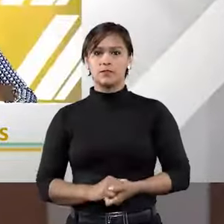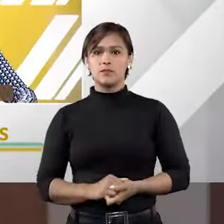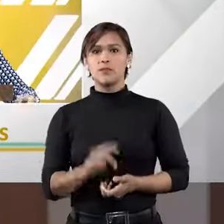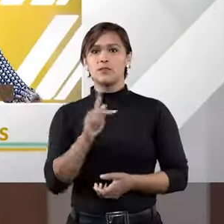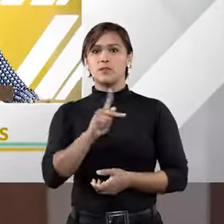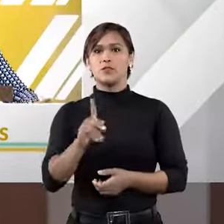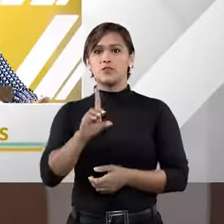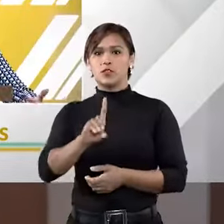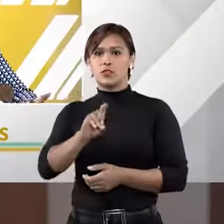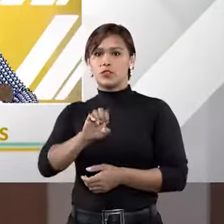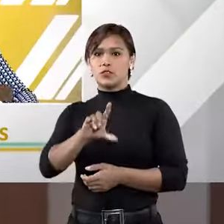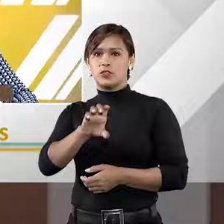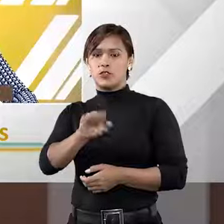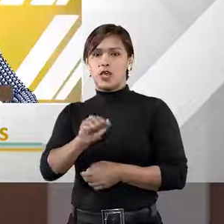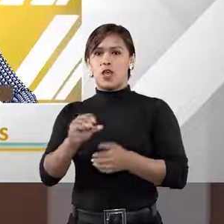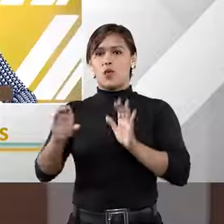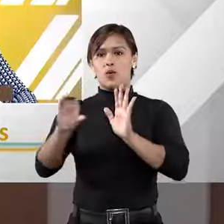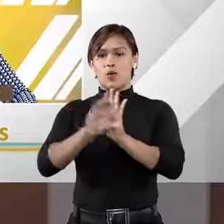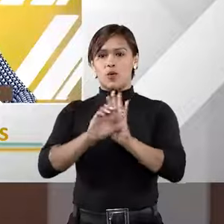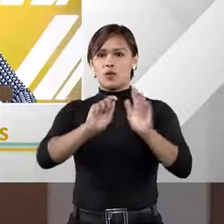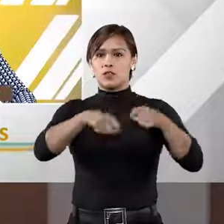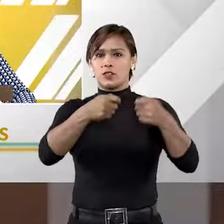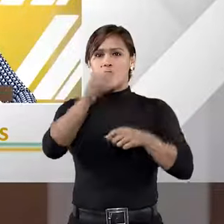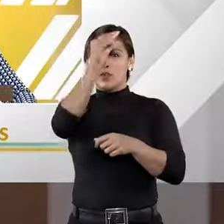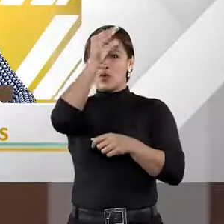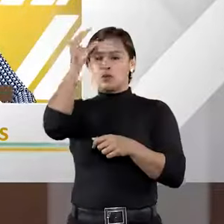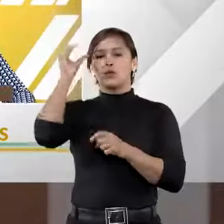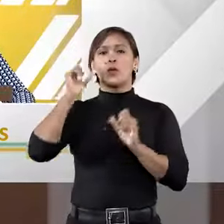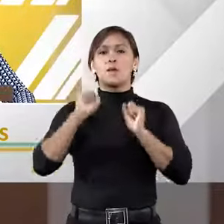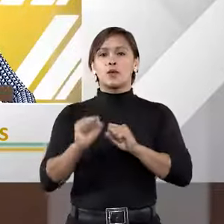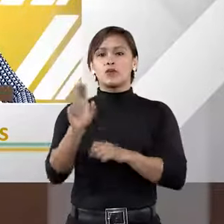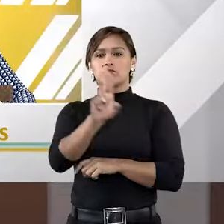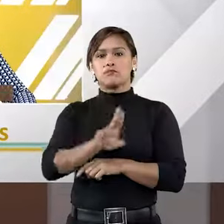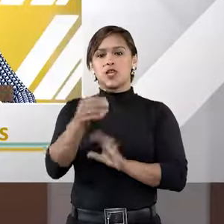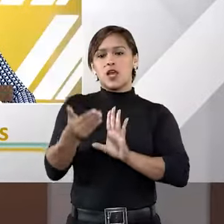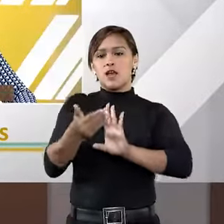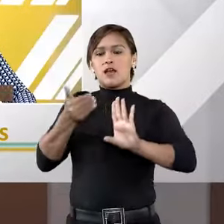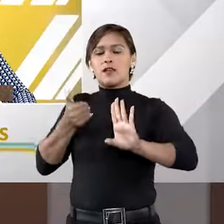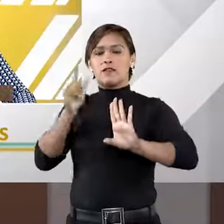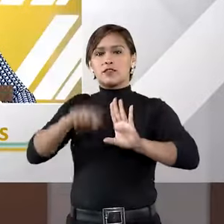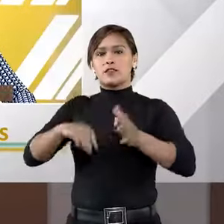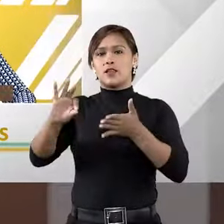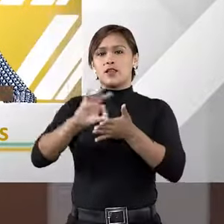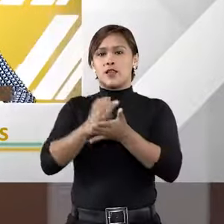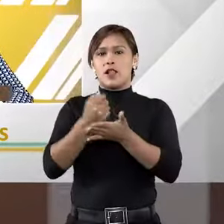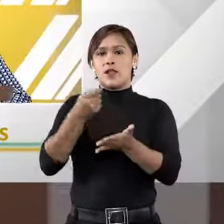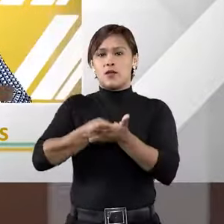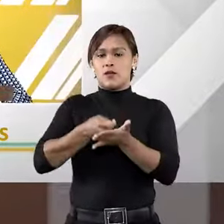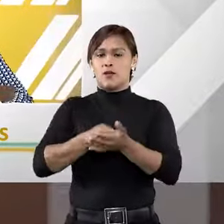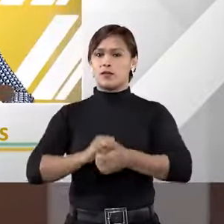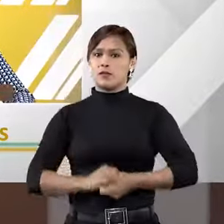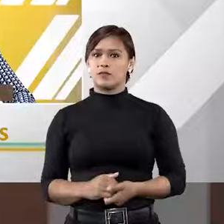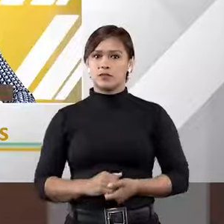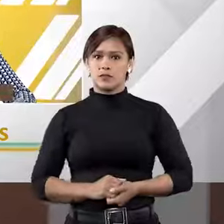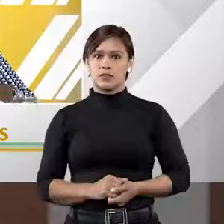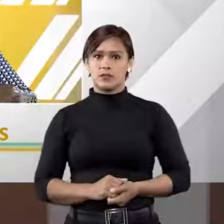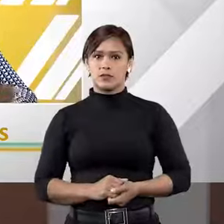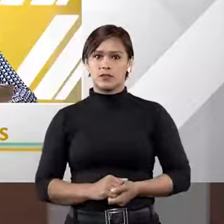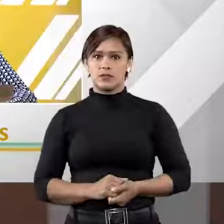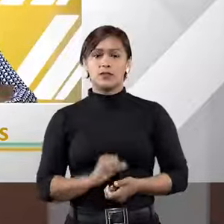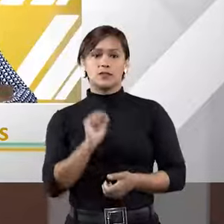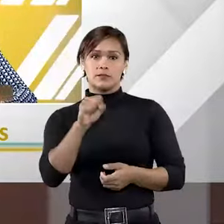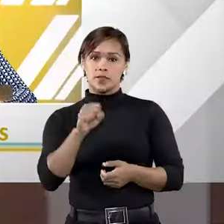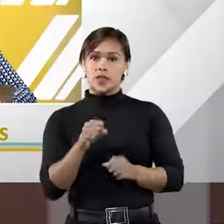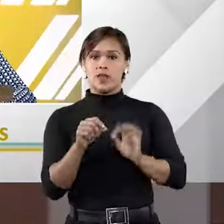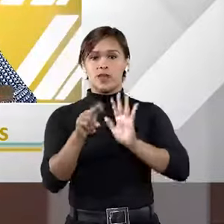Professor Didier, o código de defesa do consumidor pode ser usado para se afastar da cláusula compromissória? É